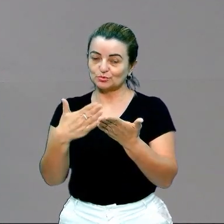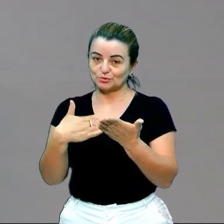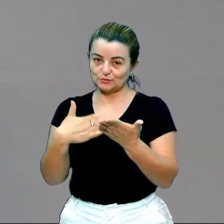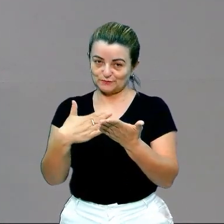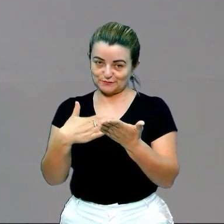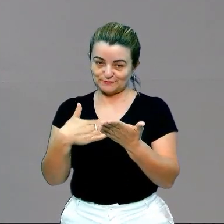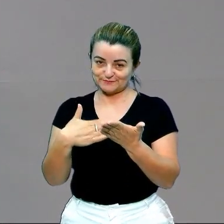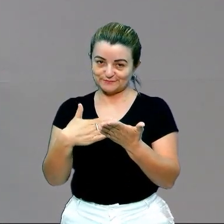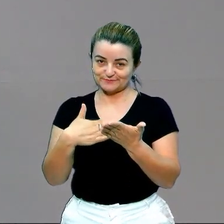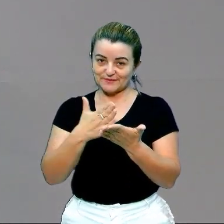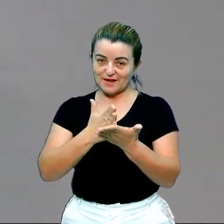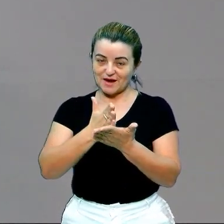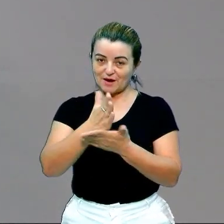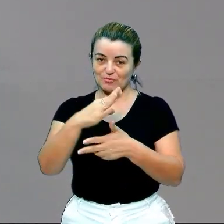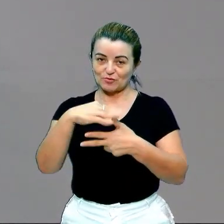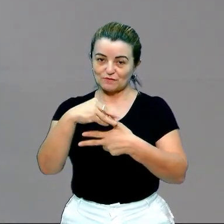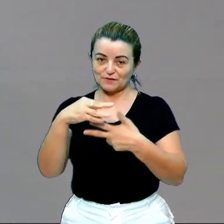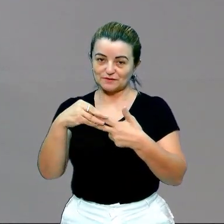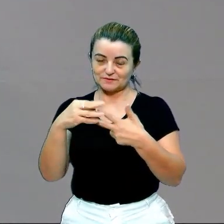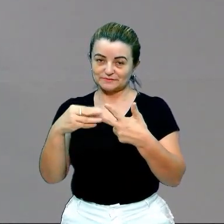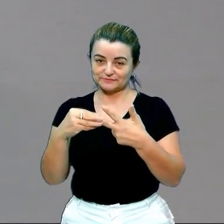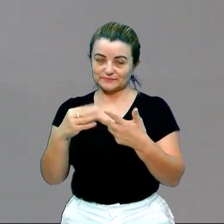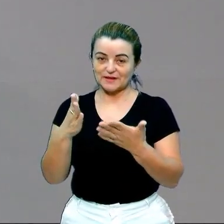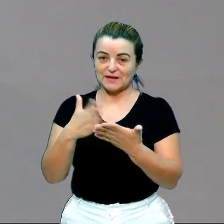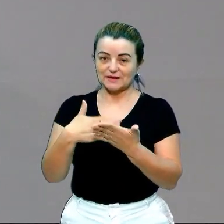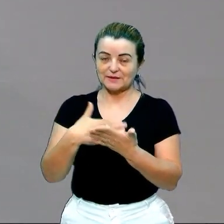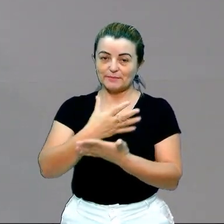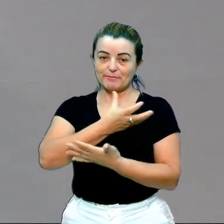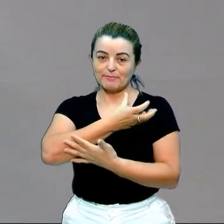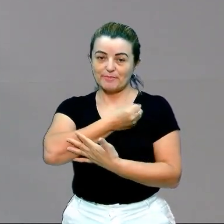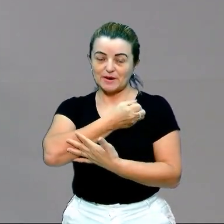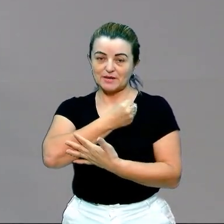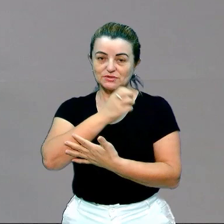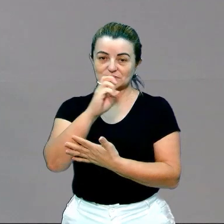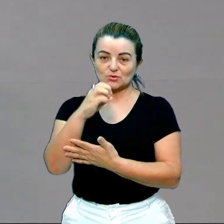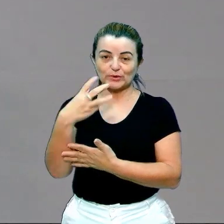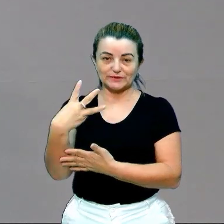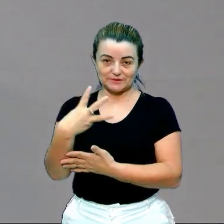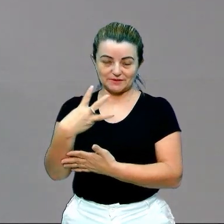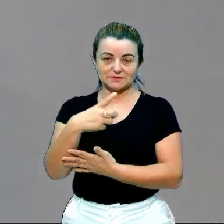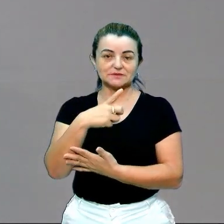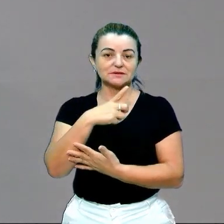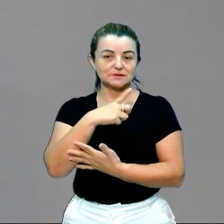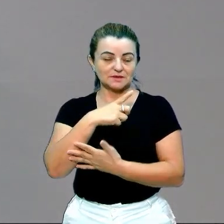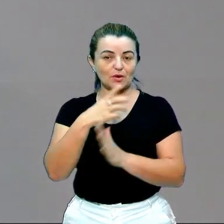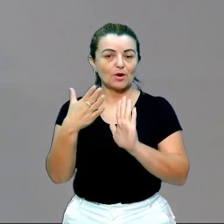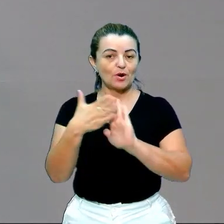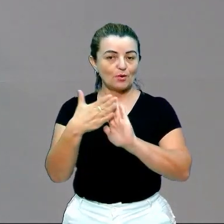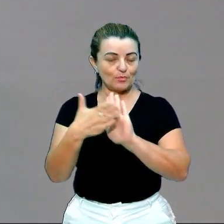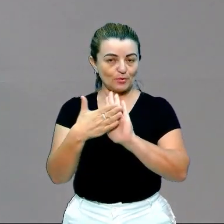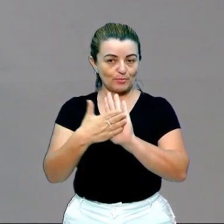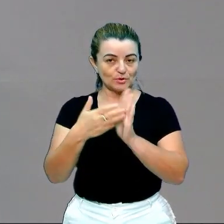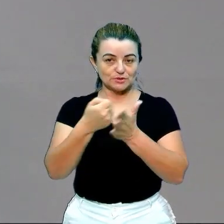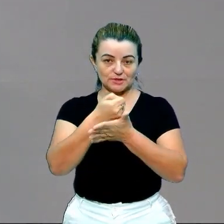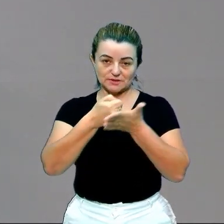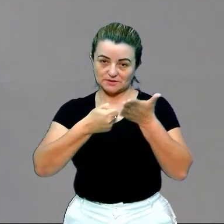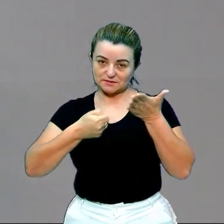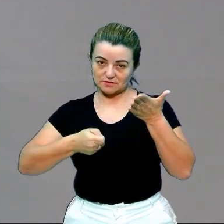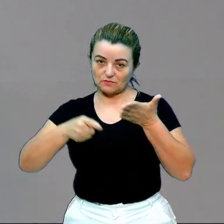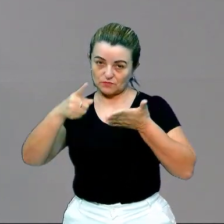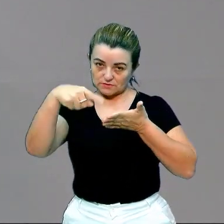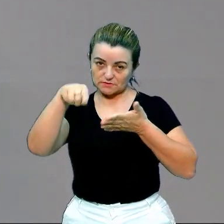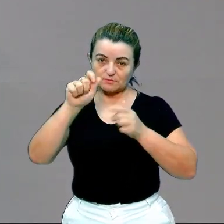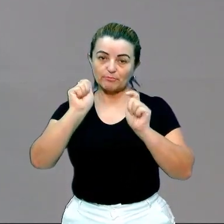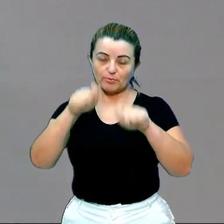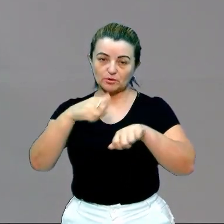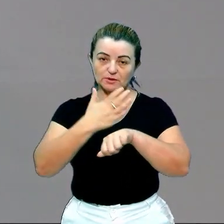nosso livro, A Prova Enem, lá na página 53, nós temos uma proposta de redação, vocês podem começar a